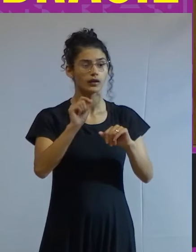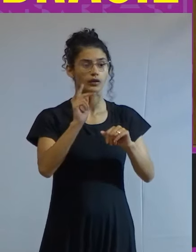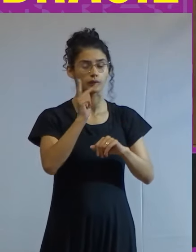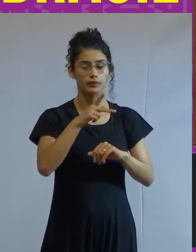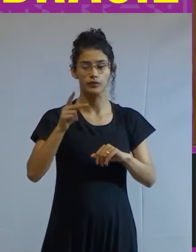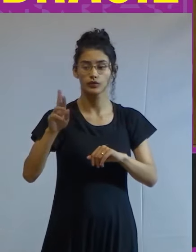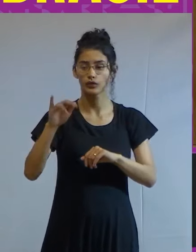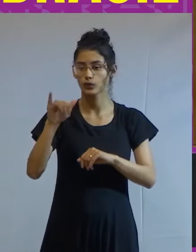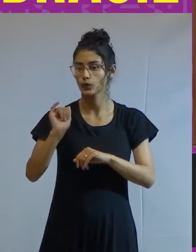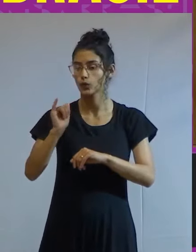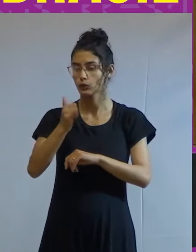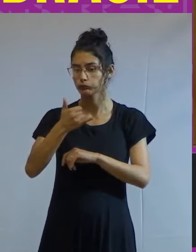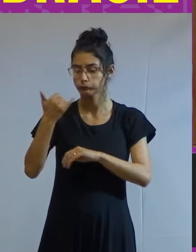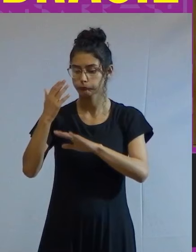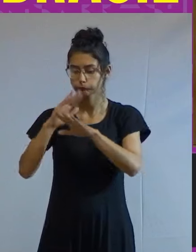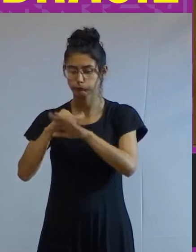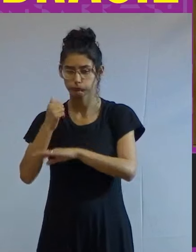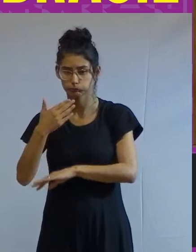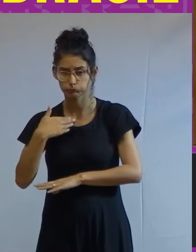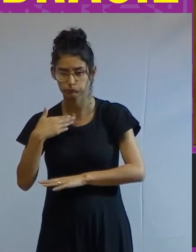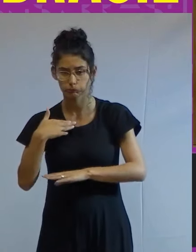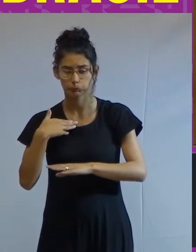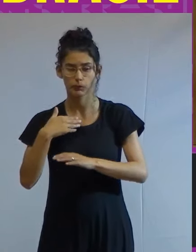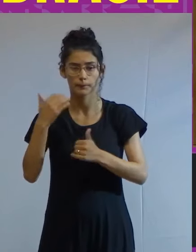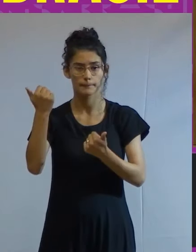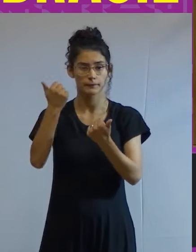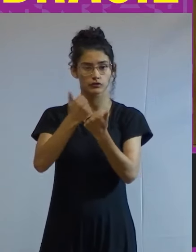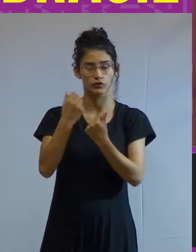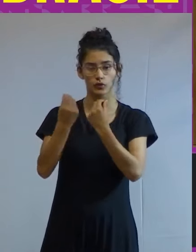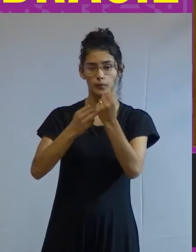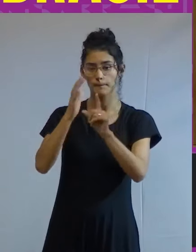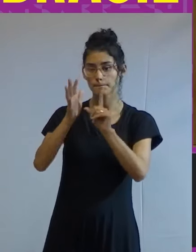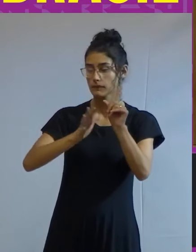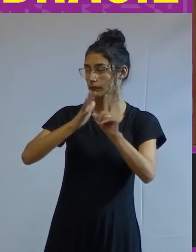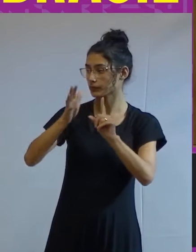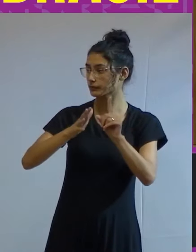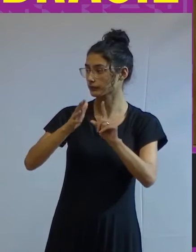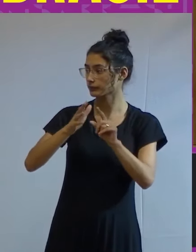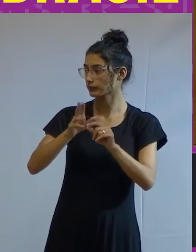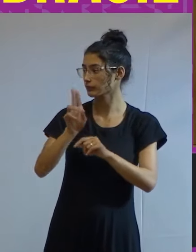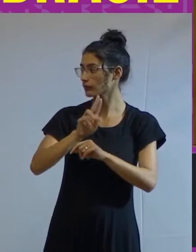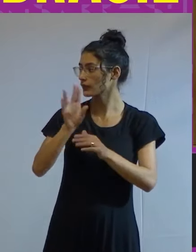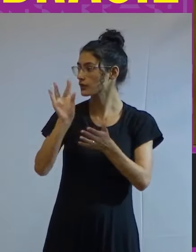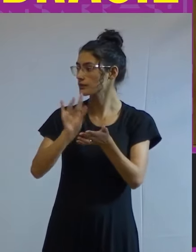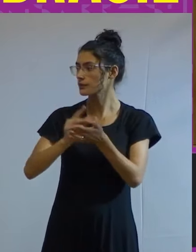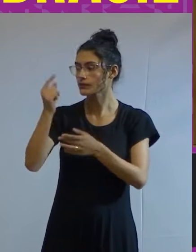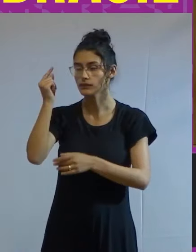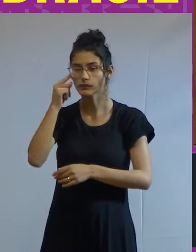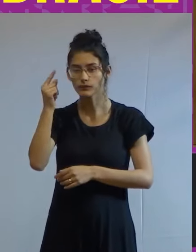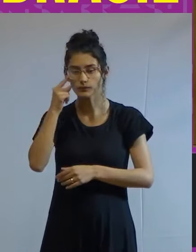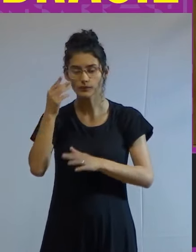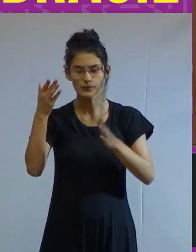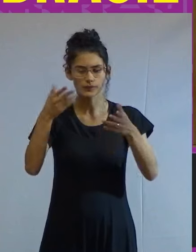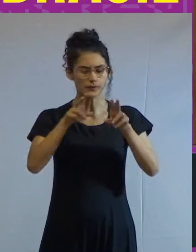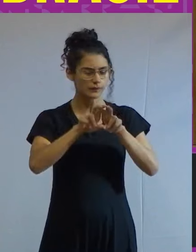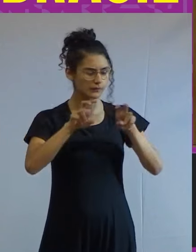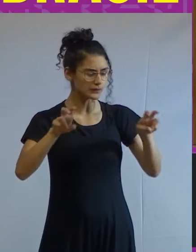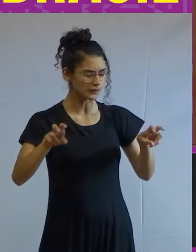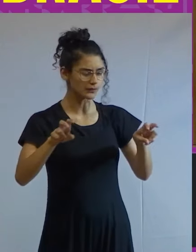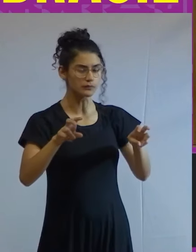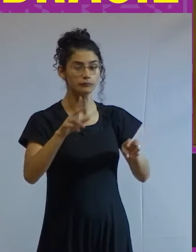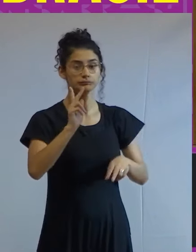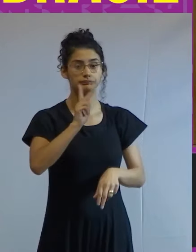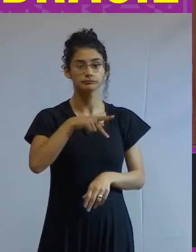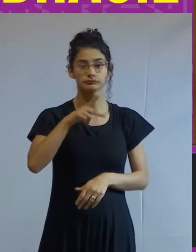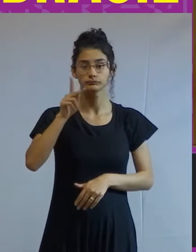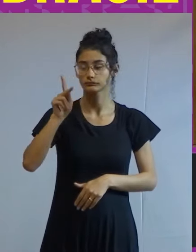professor Rui Braga me ligou para substituir como palestrante o nome originalmente pensado para esta mesa, o do